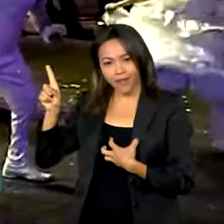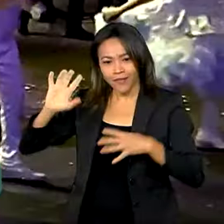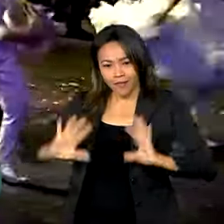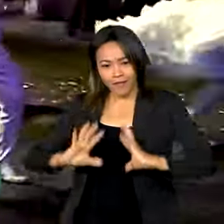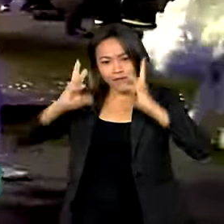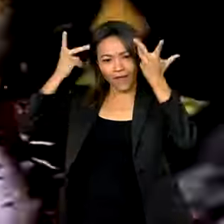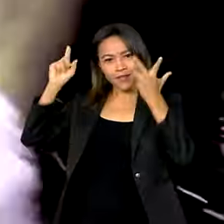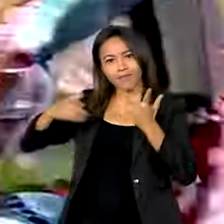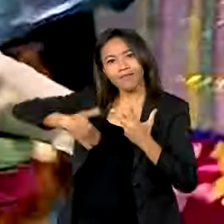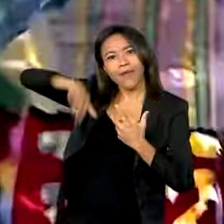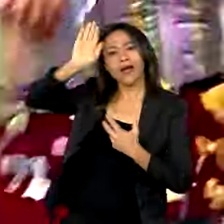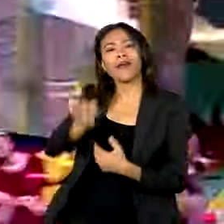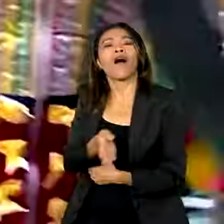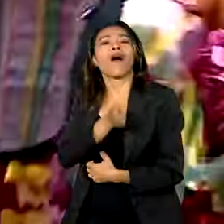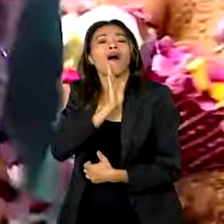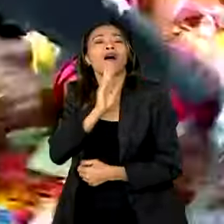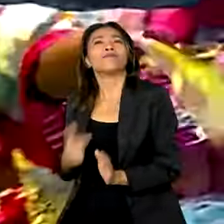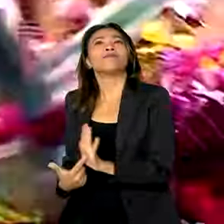vez mais conhecido.